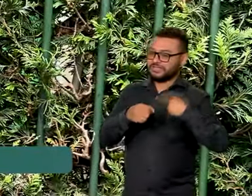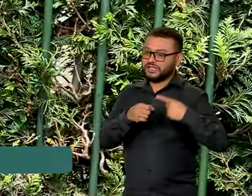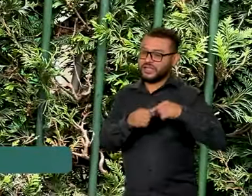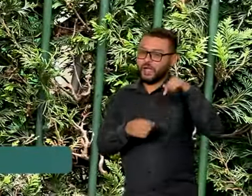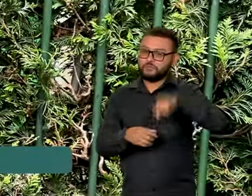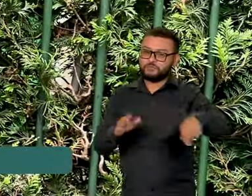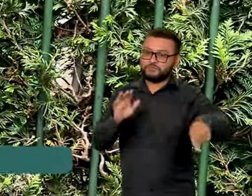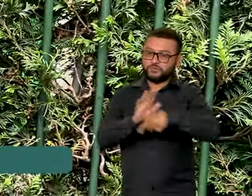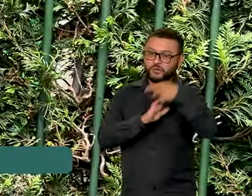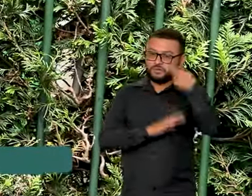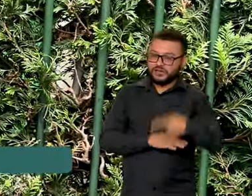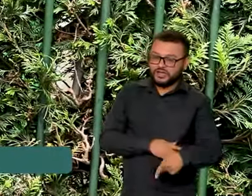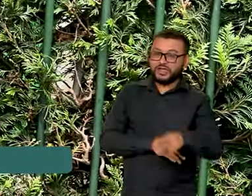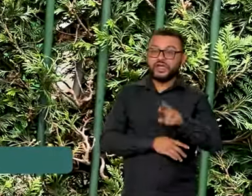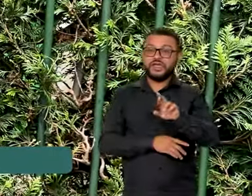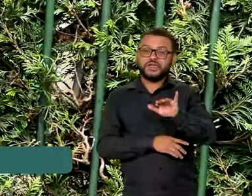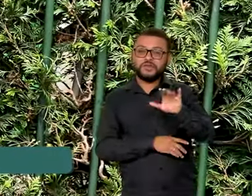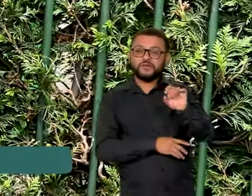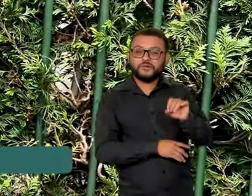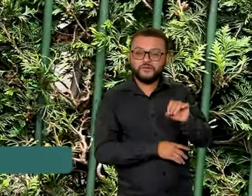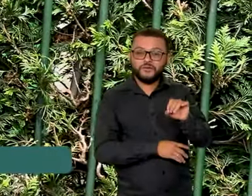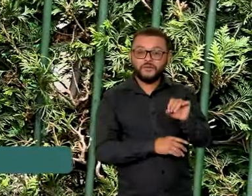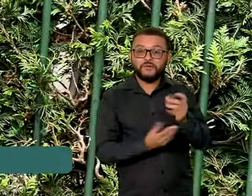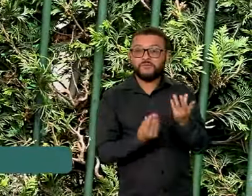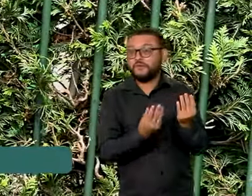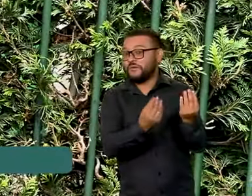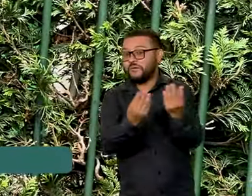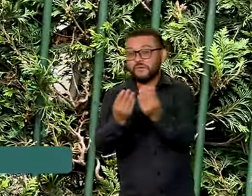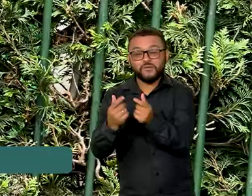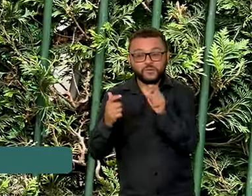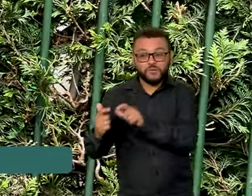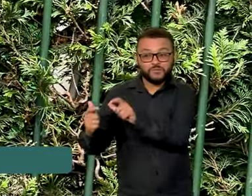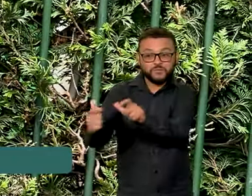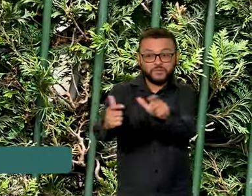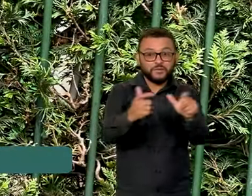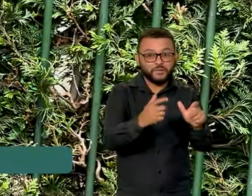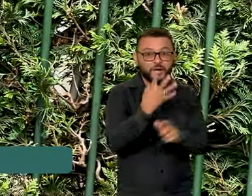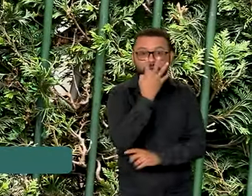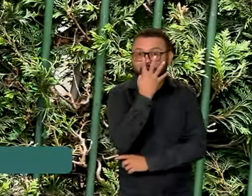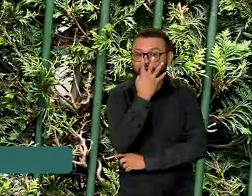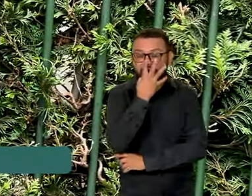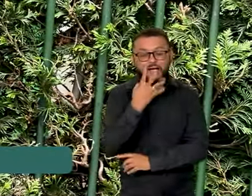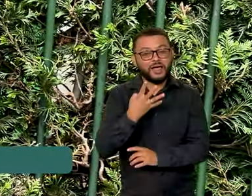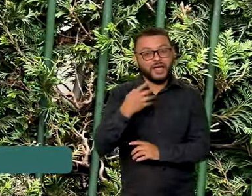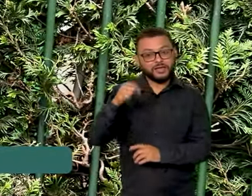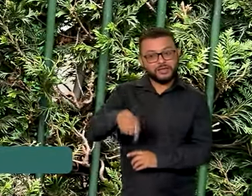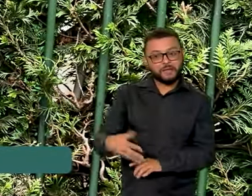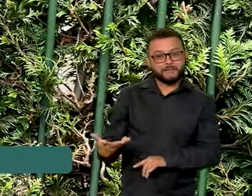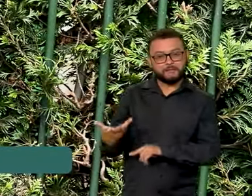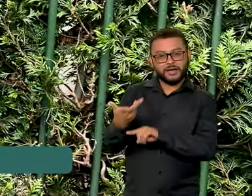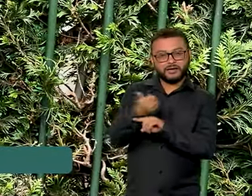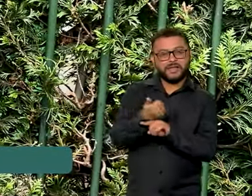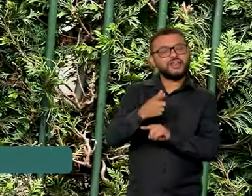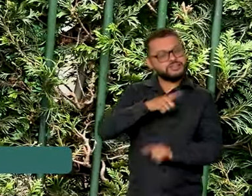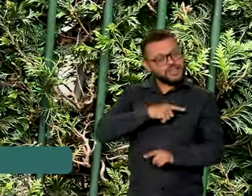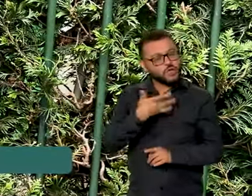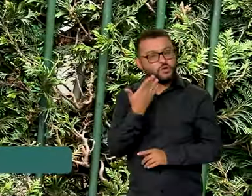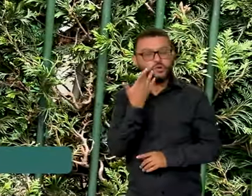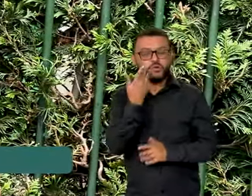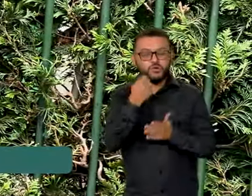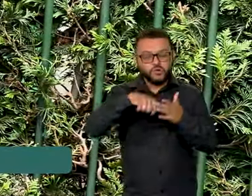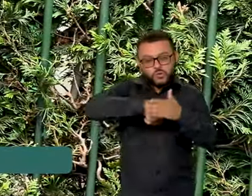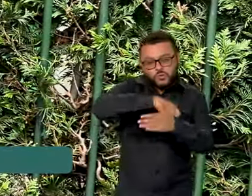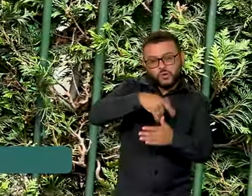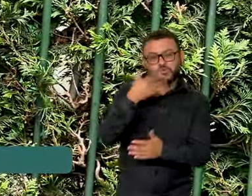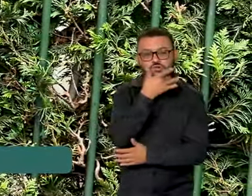Atins, o Rio Preguiça e os incontáveis e incomparáveis encantos dessa terra maravilhosa, além da culinária e da grande